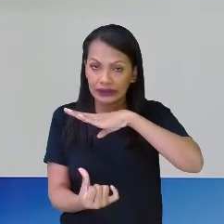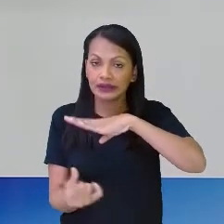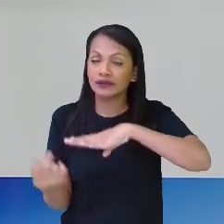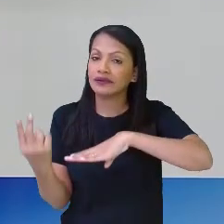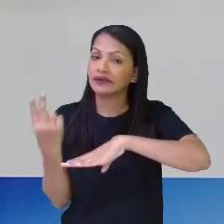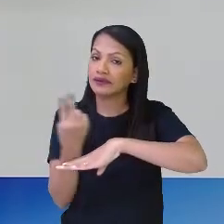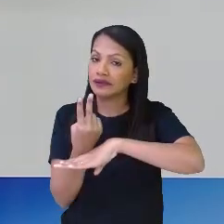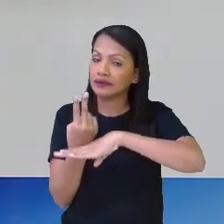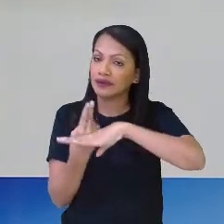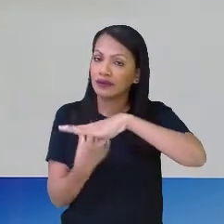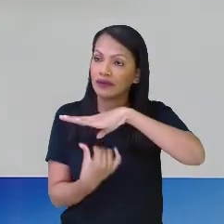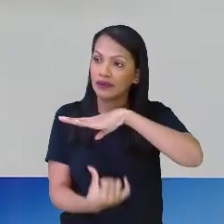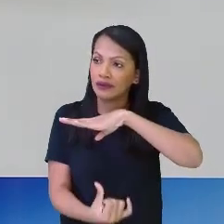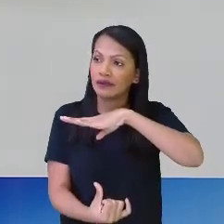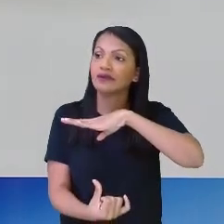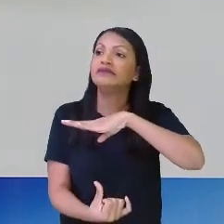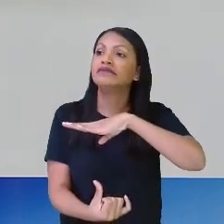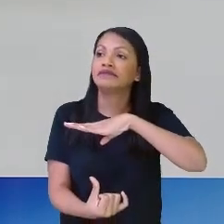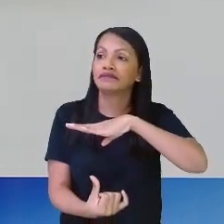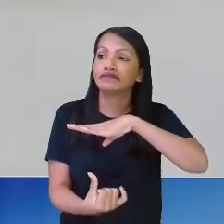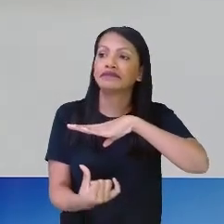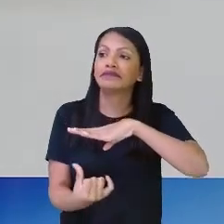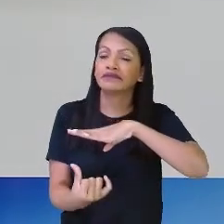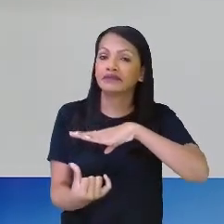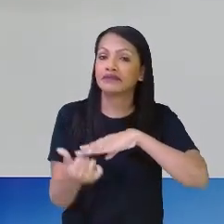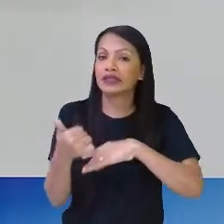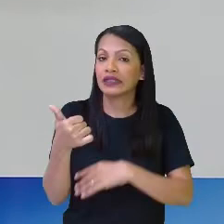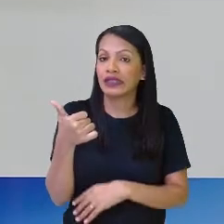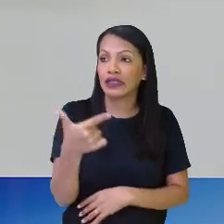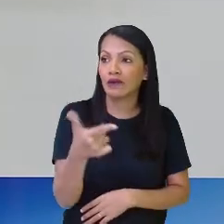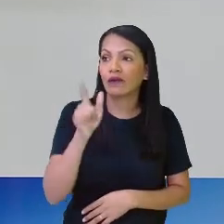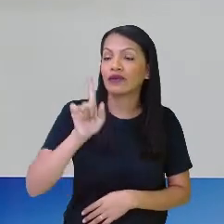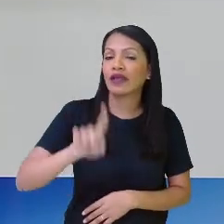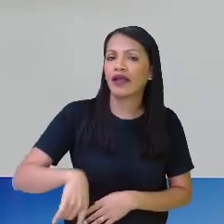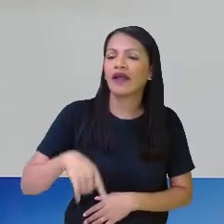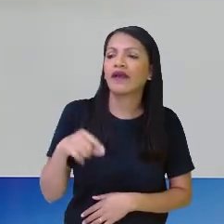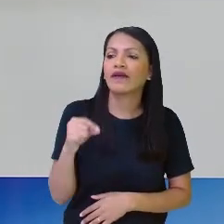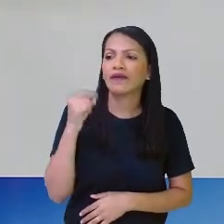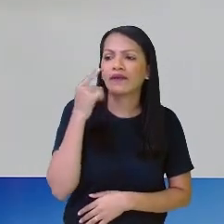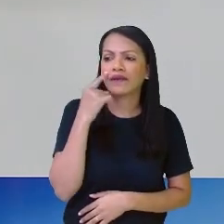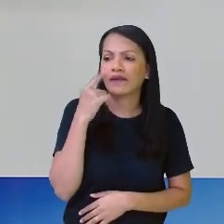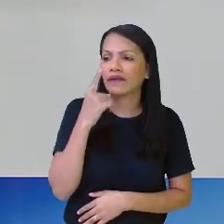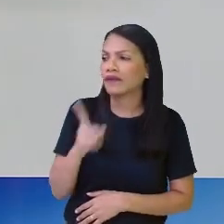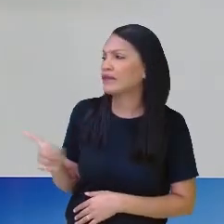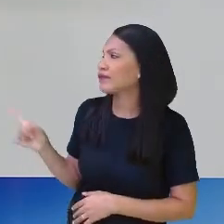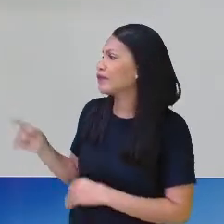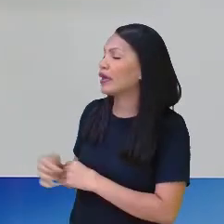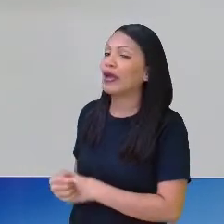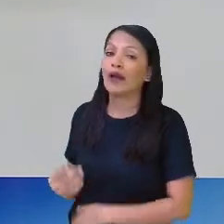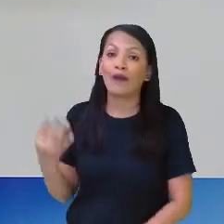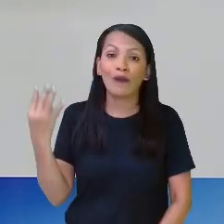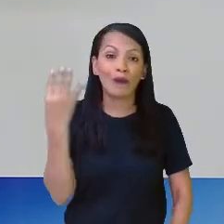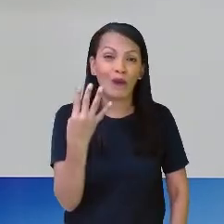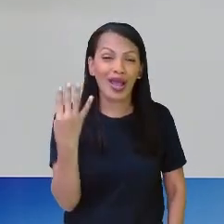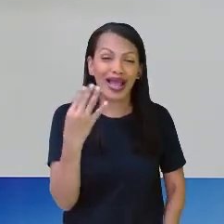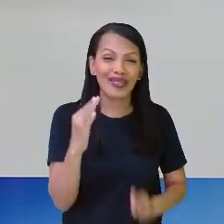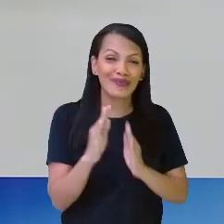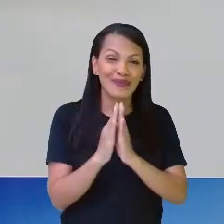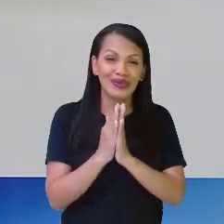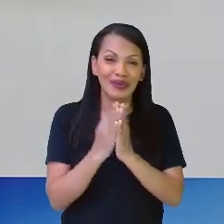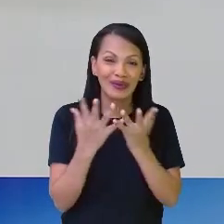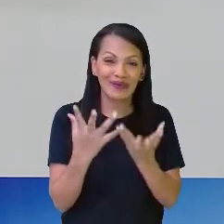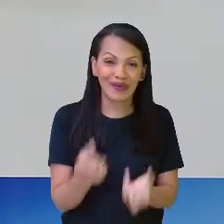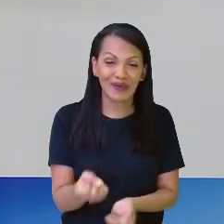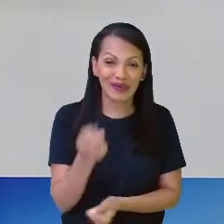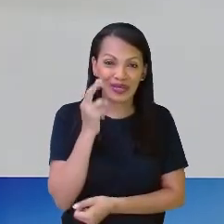sextos de 12 são exatamente, ó, 4 bonecos. Vamos ver